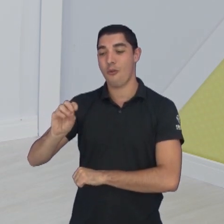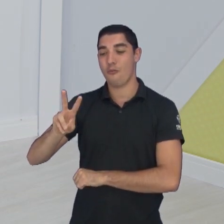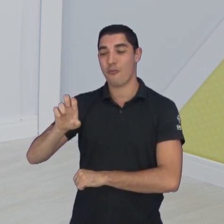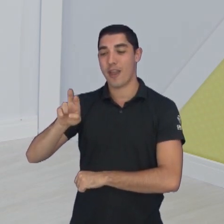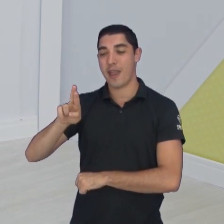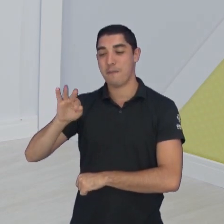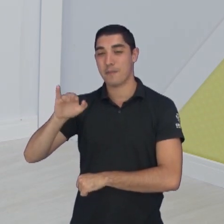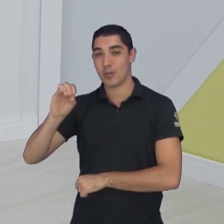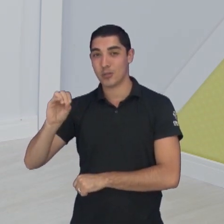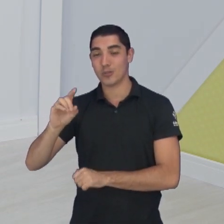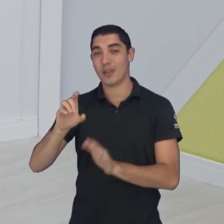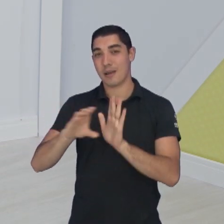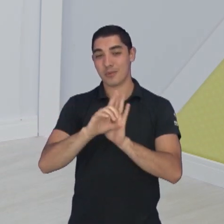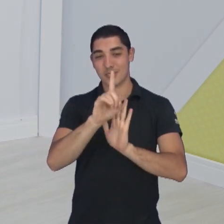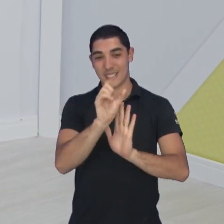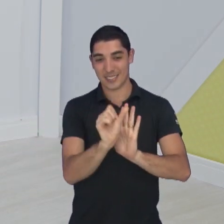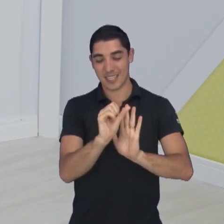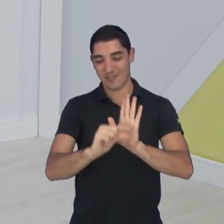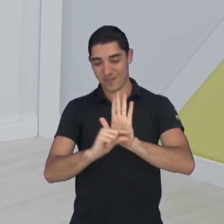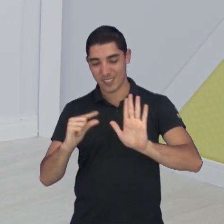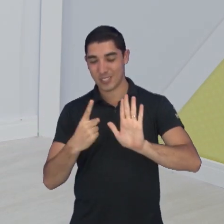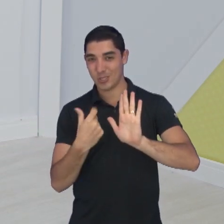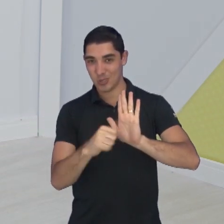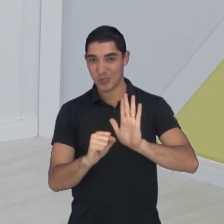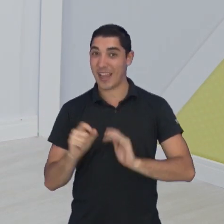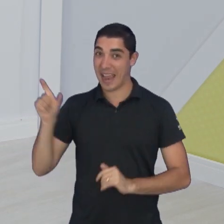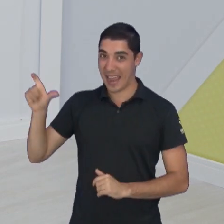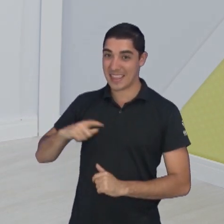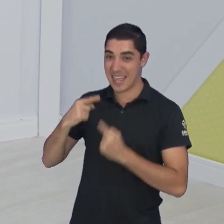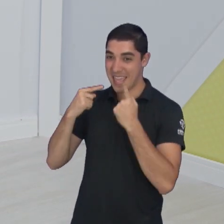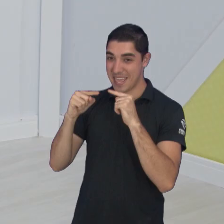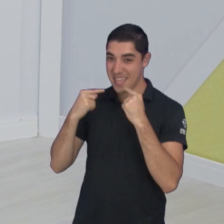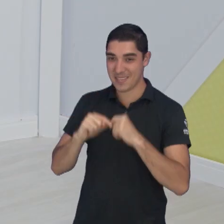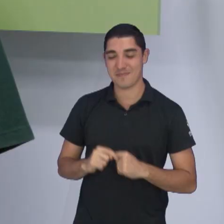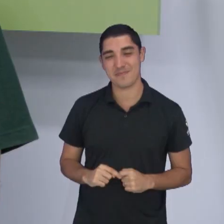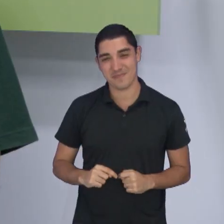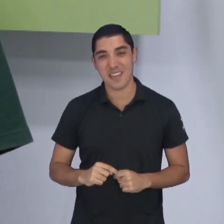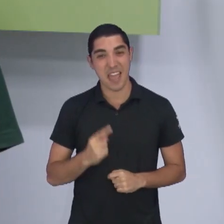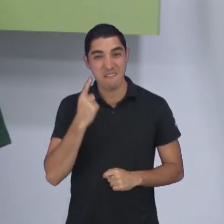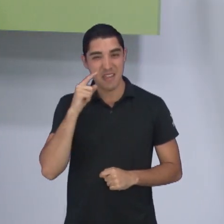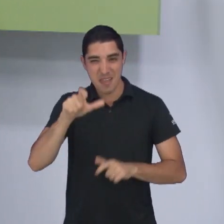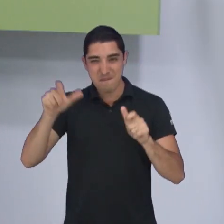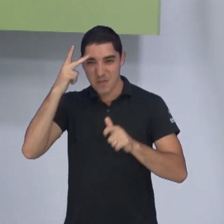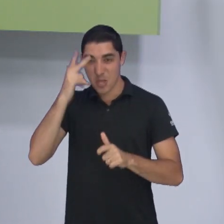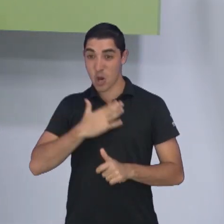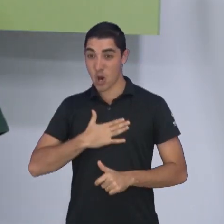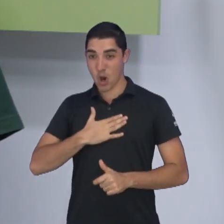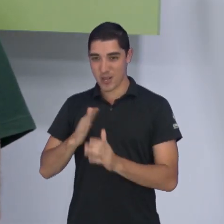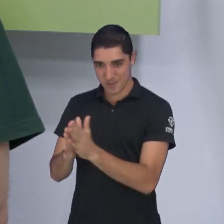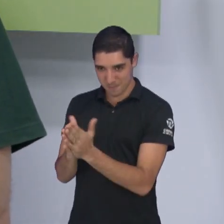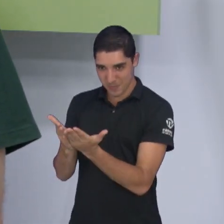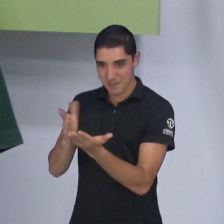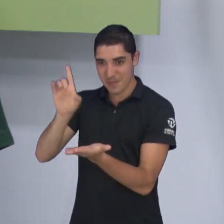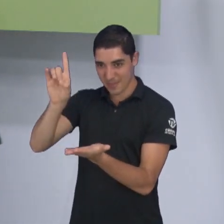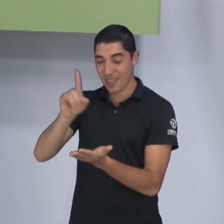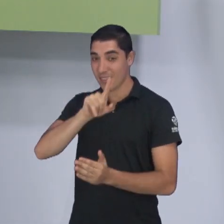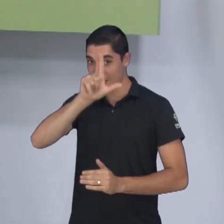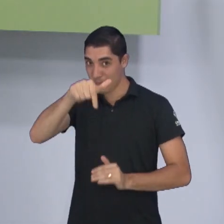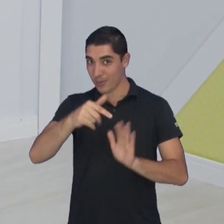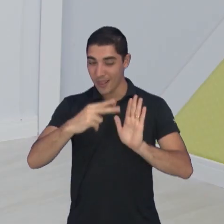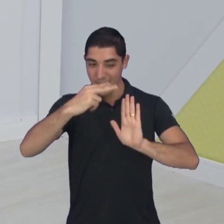Provérbios 16, 18. Pegou pilha, hein? Olha só. Não, só tô citando aí, O pessoal que gosta de ler a Bíblia, Provérbios 16, 18.